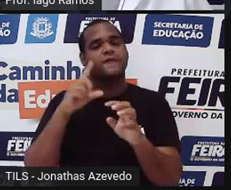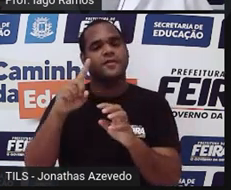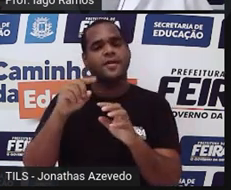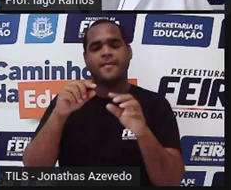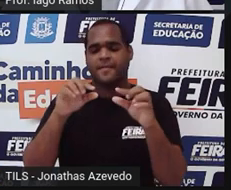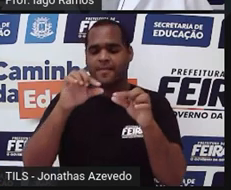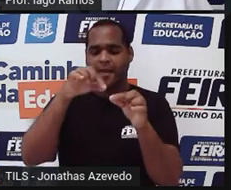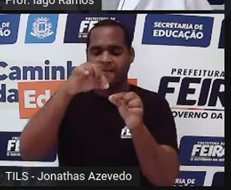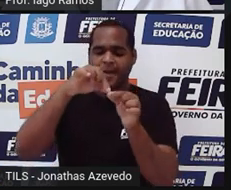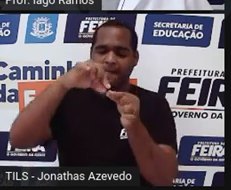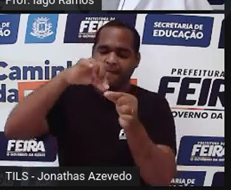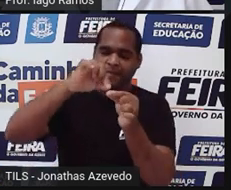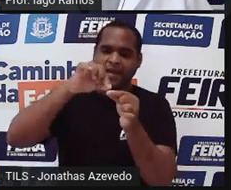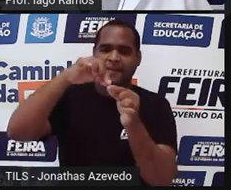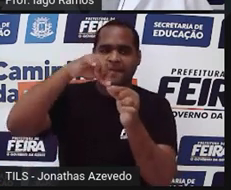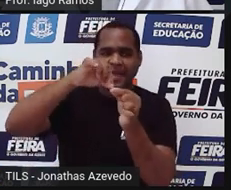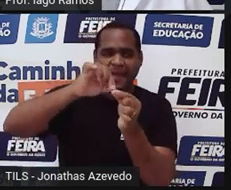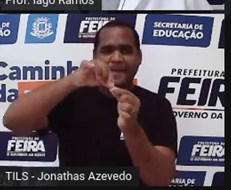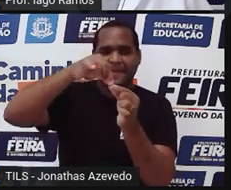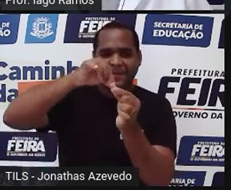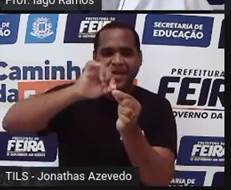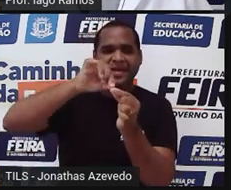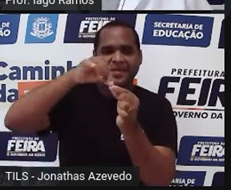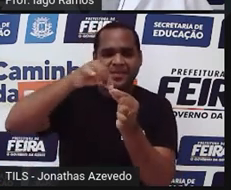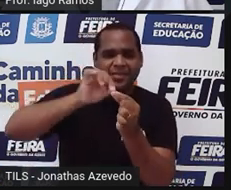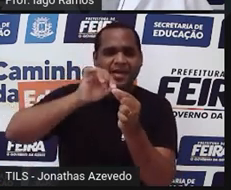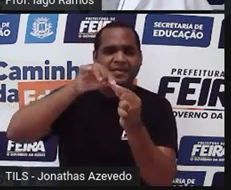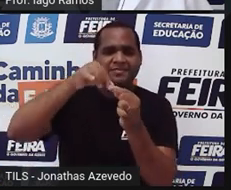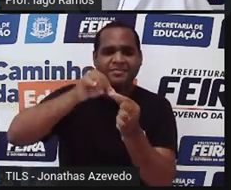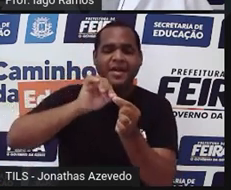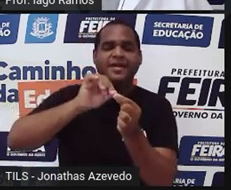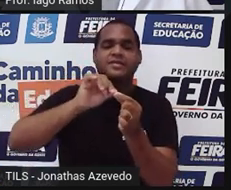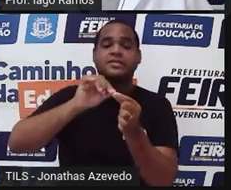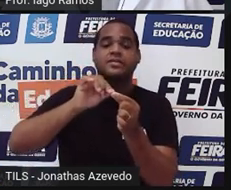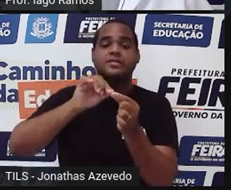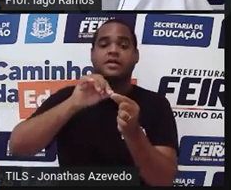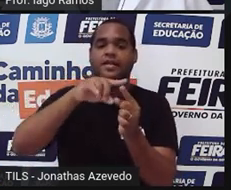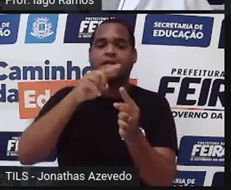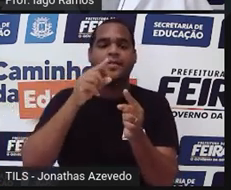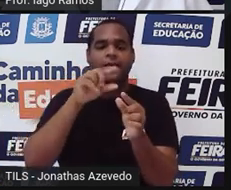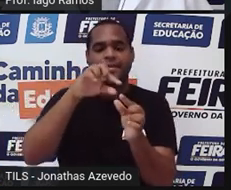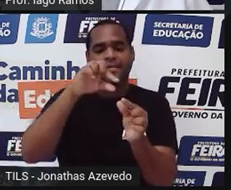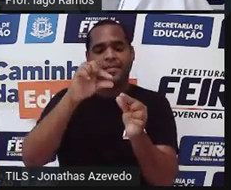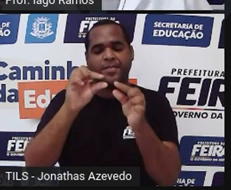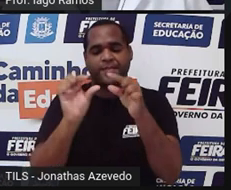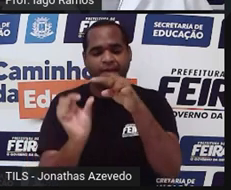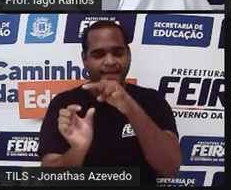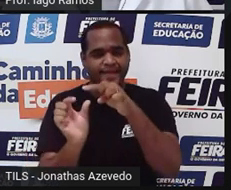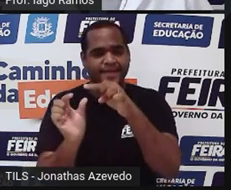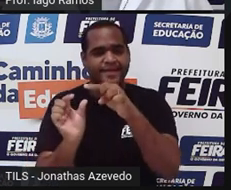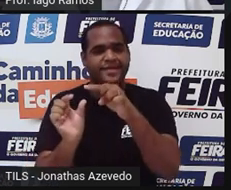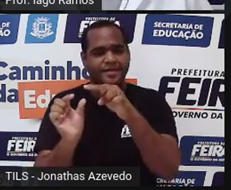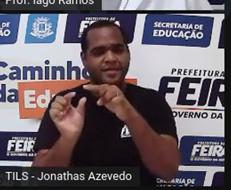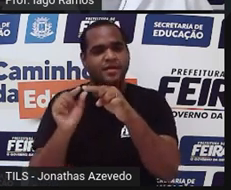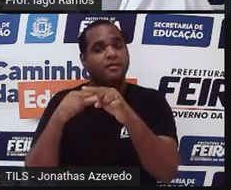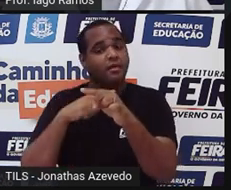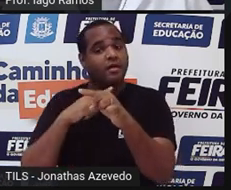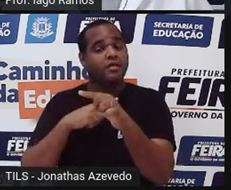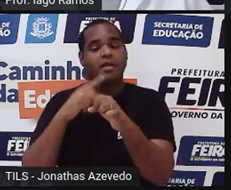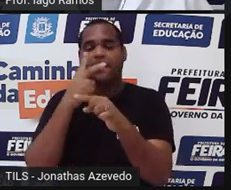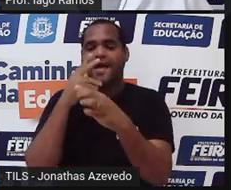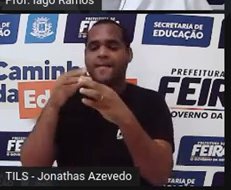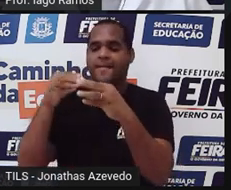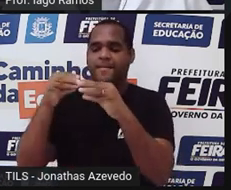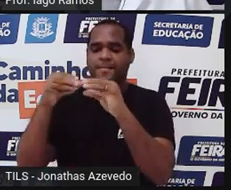dedo aqui, isso daqui vai começar a se mover para cá. E, então, o quadrado vai se deformar.